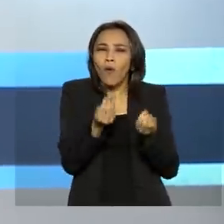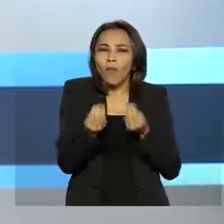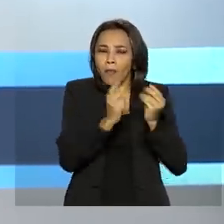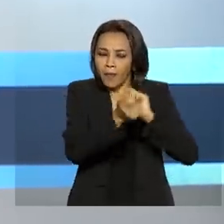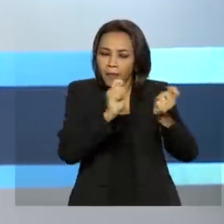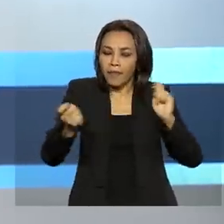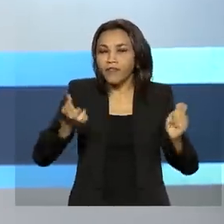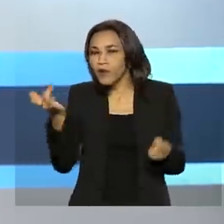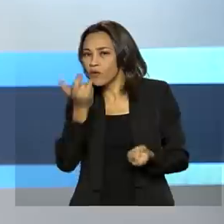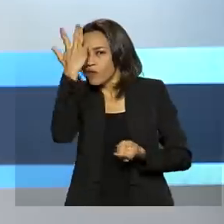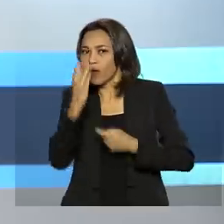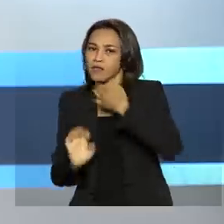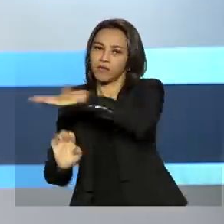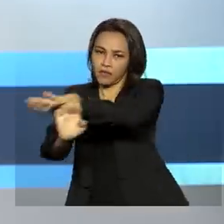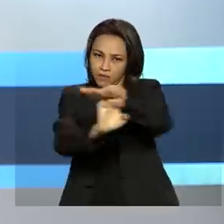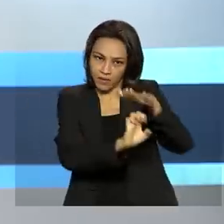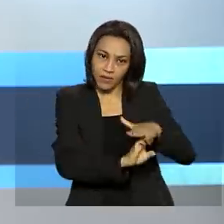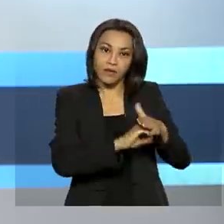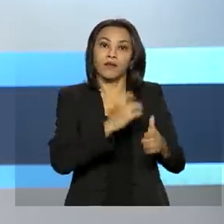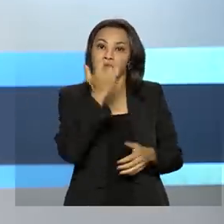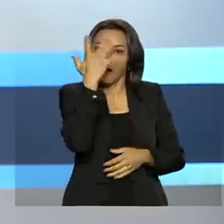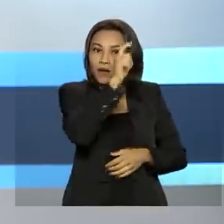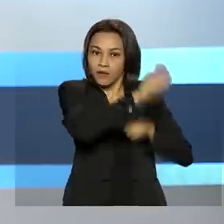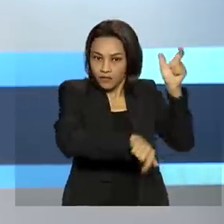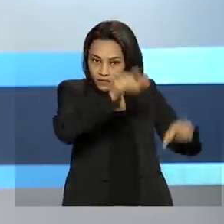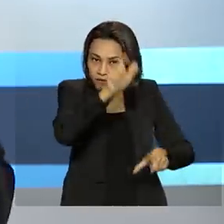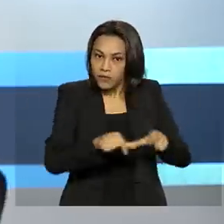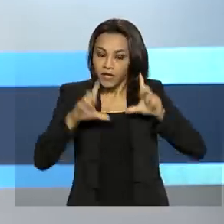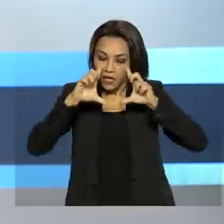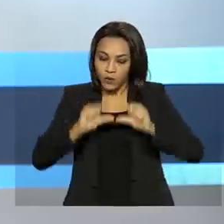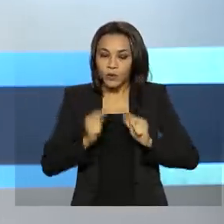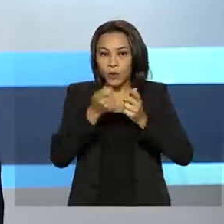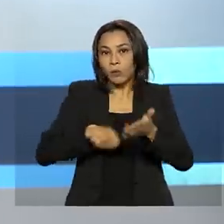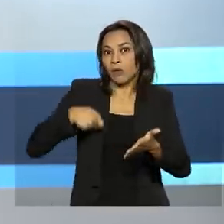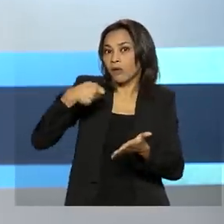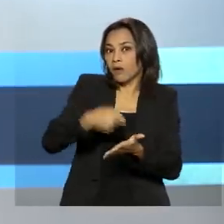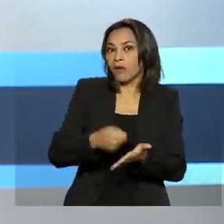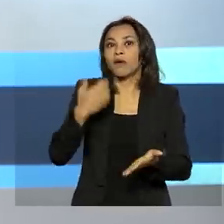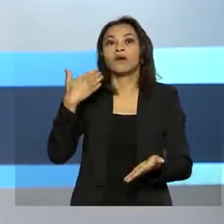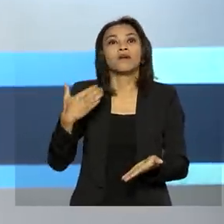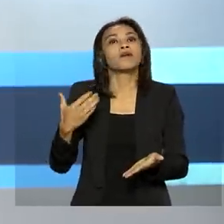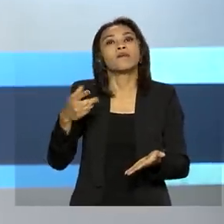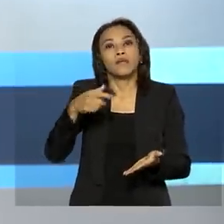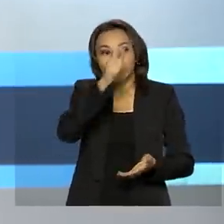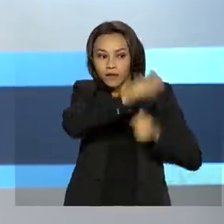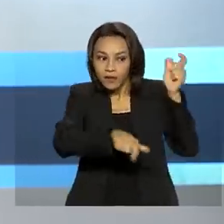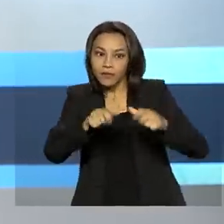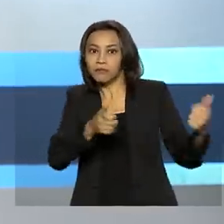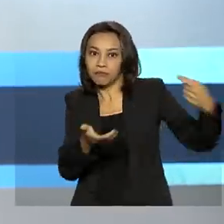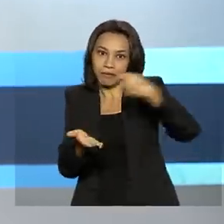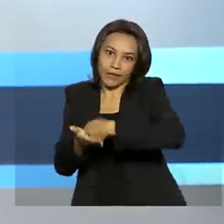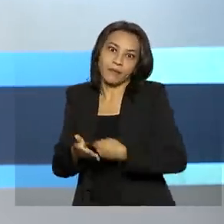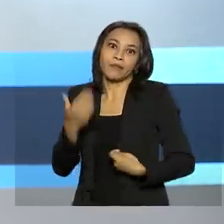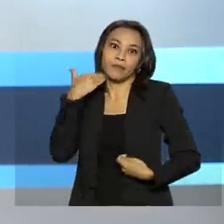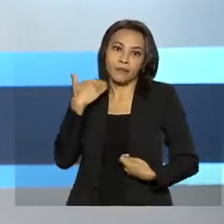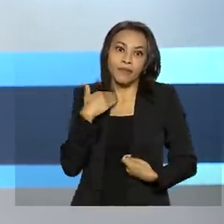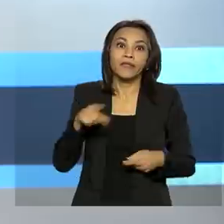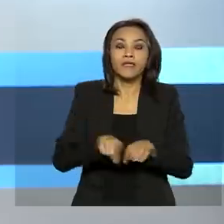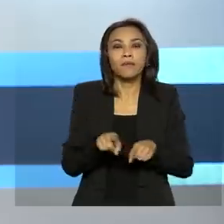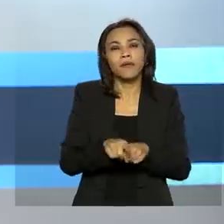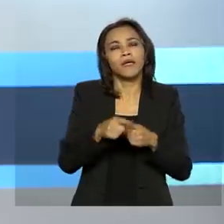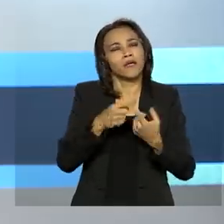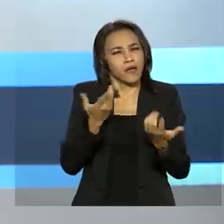e empresários, reduziu o custo de operações bancárias e equiparou o Brasil a países desenvolvidos na área de